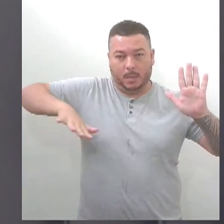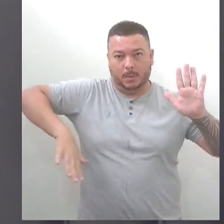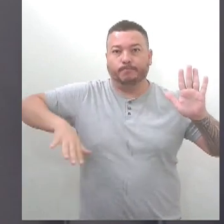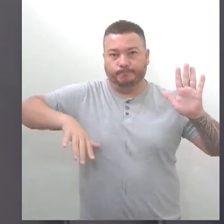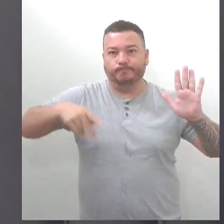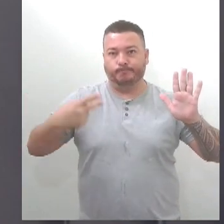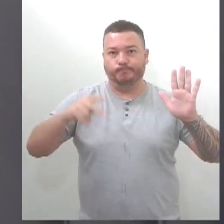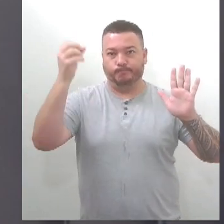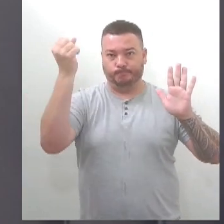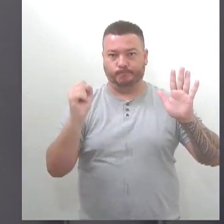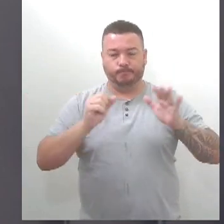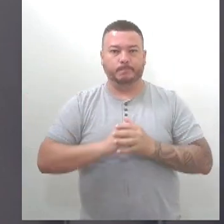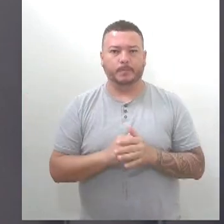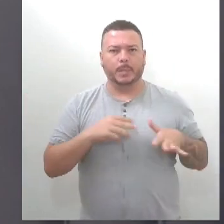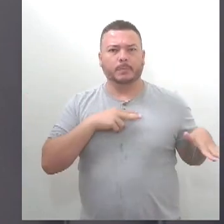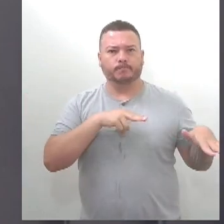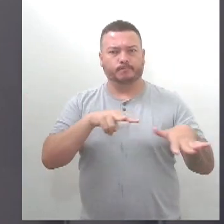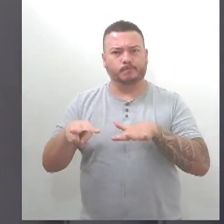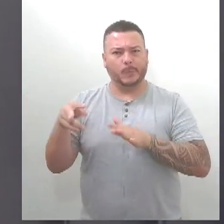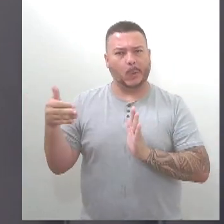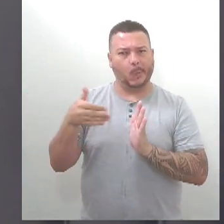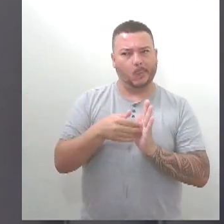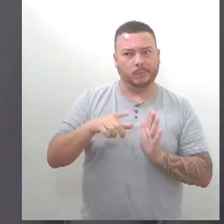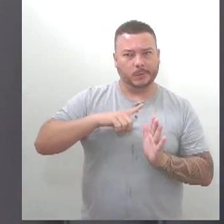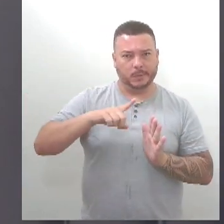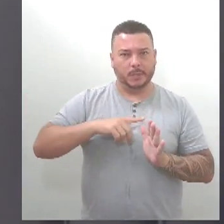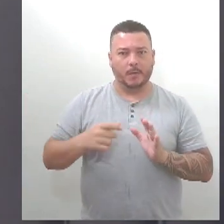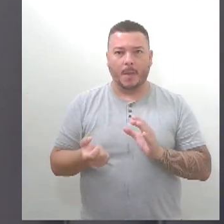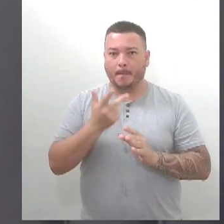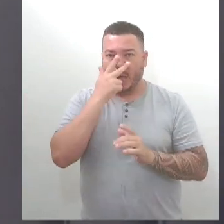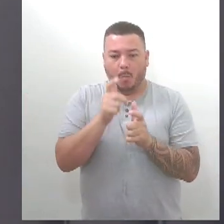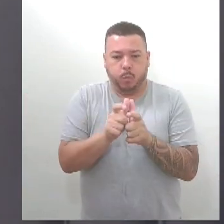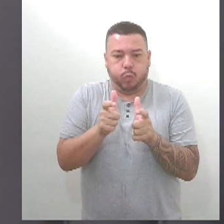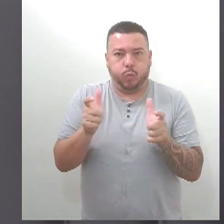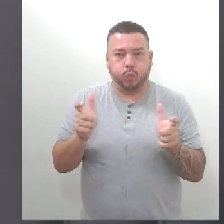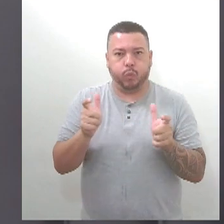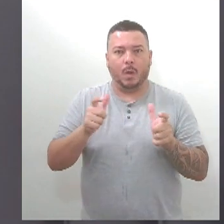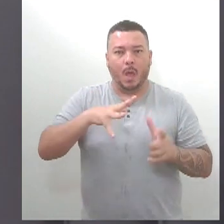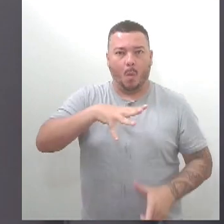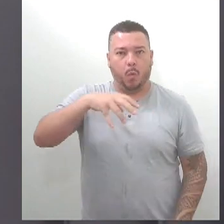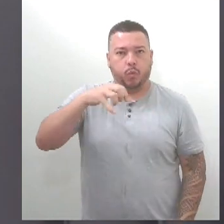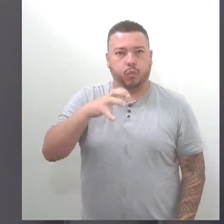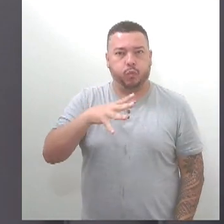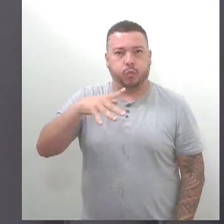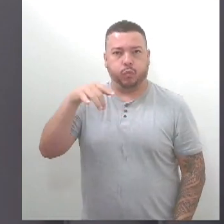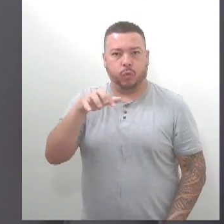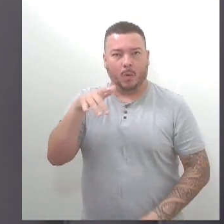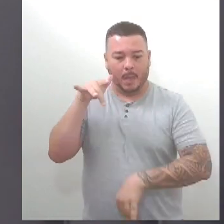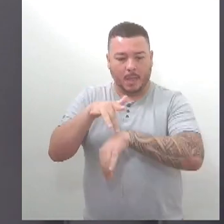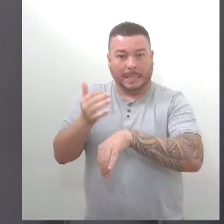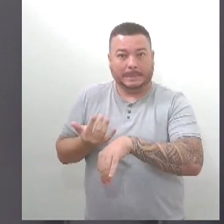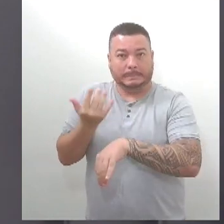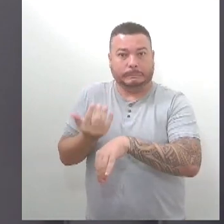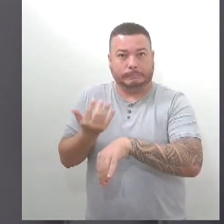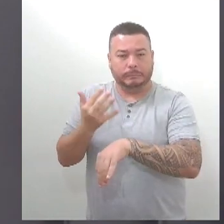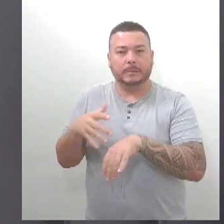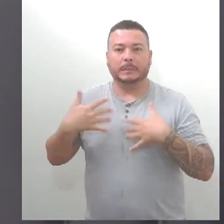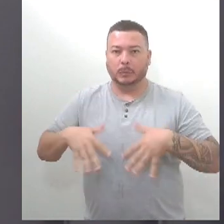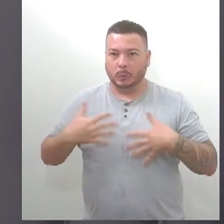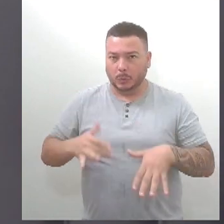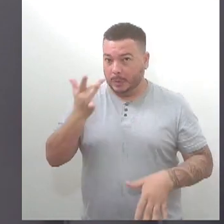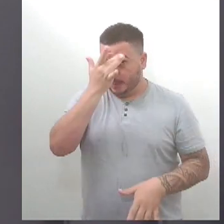notado um aumento no aparecimento de caravelas e águas vivas. Para que os banhistas não sejam surpreendidos com